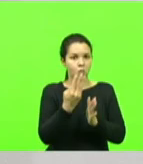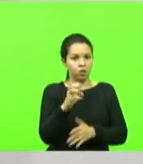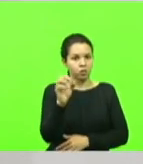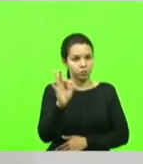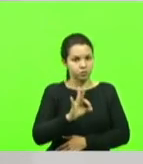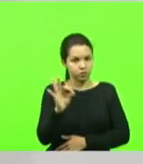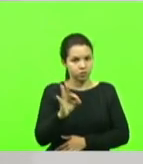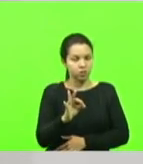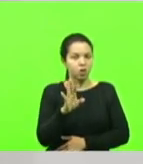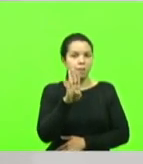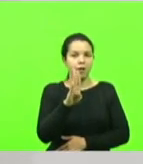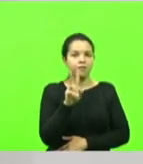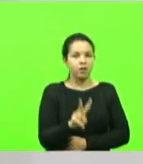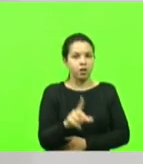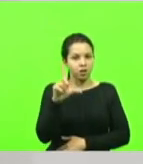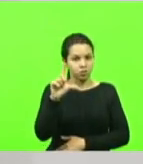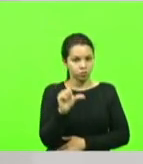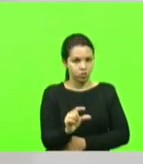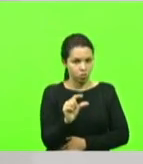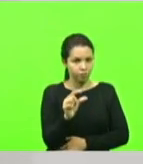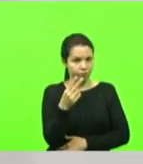redução de 24%,